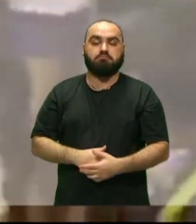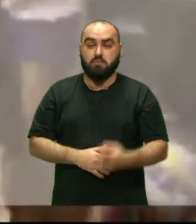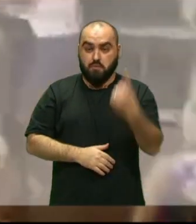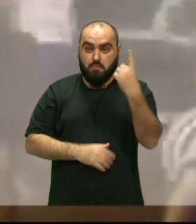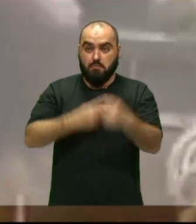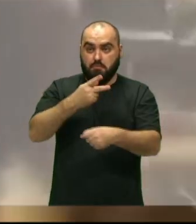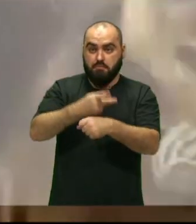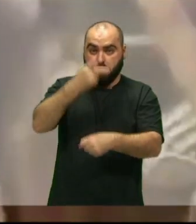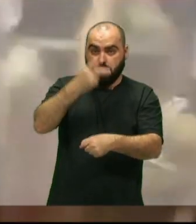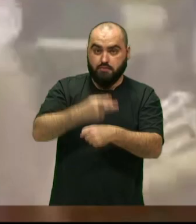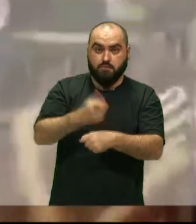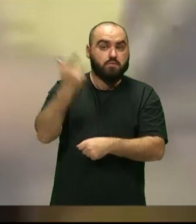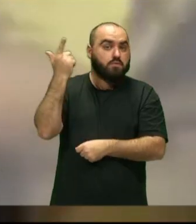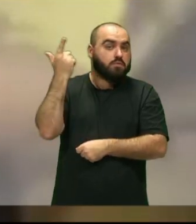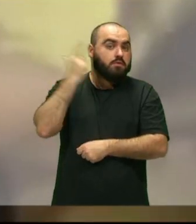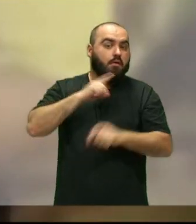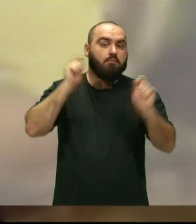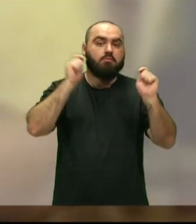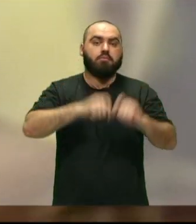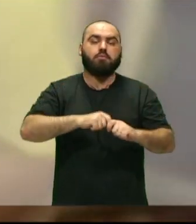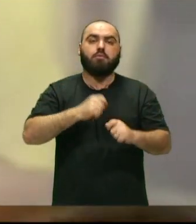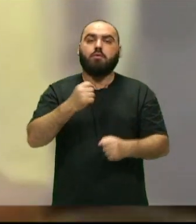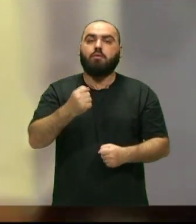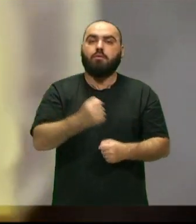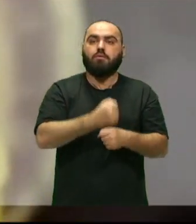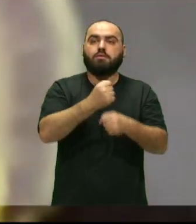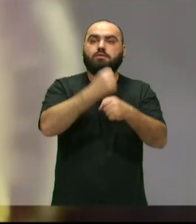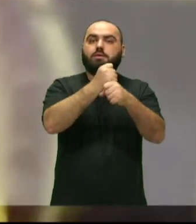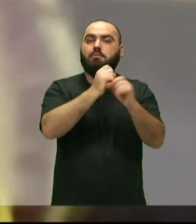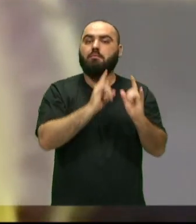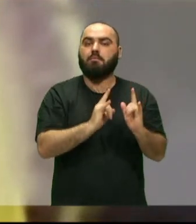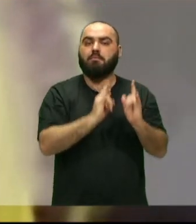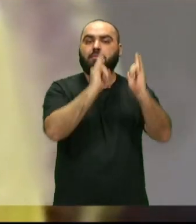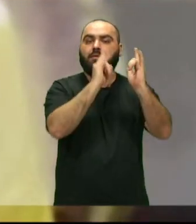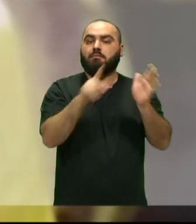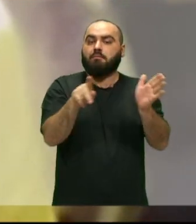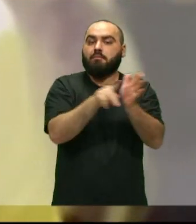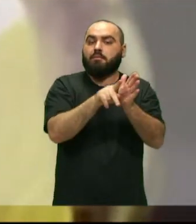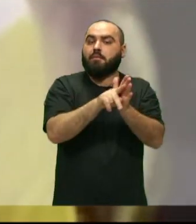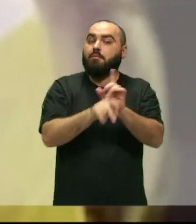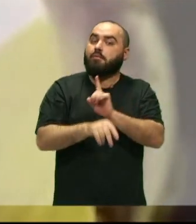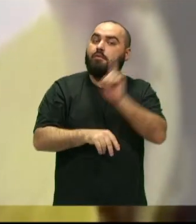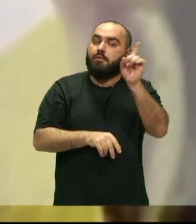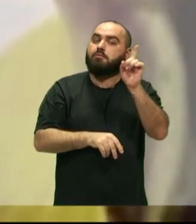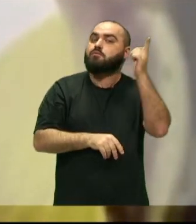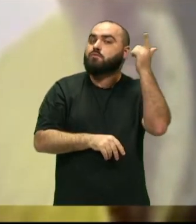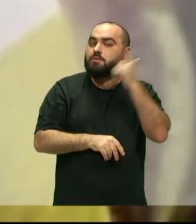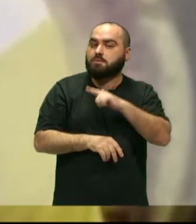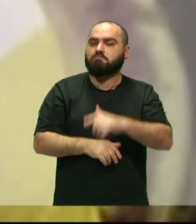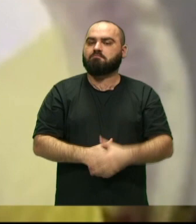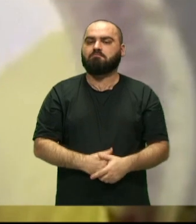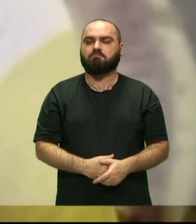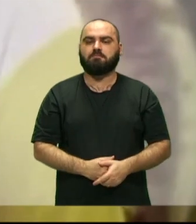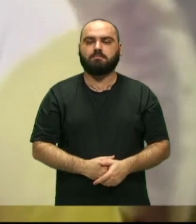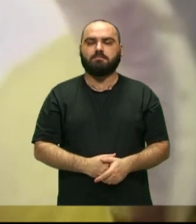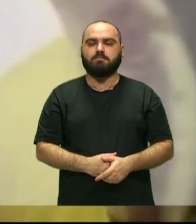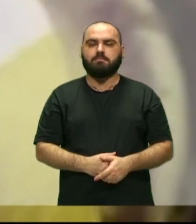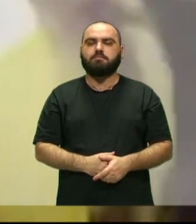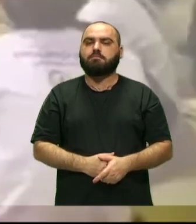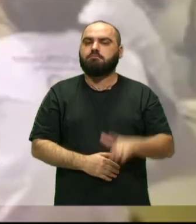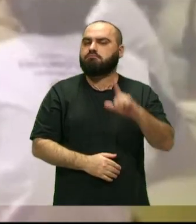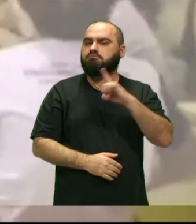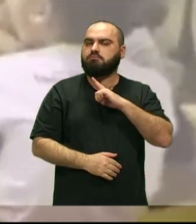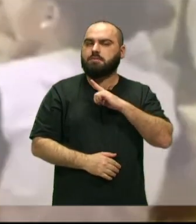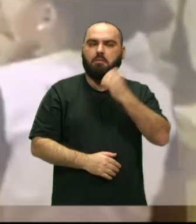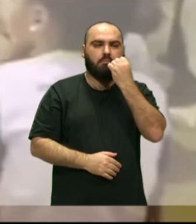contemplado Foi também Foi pra gente construir A base da nossa sede Olha a coisa boa E tem Tem tido bons